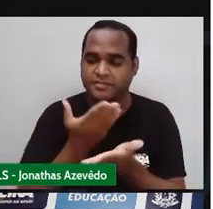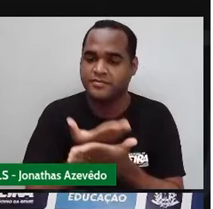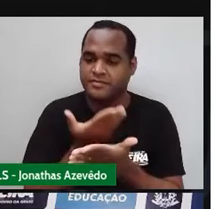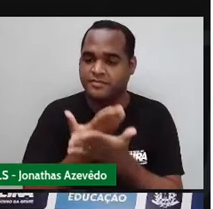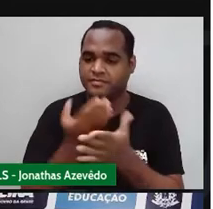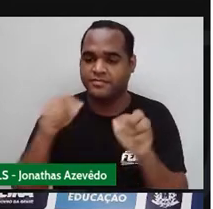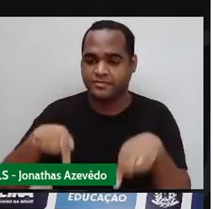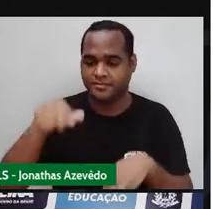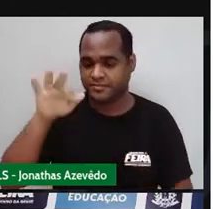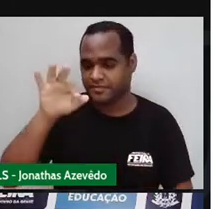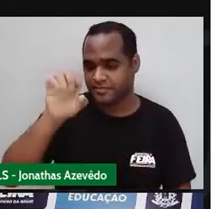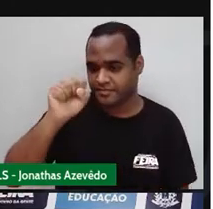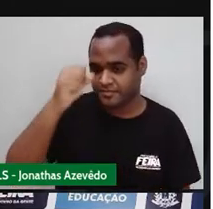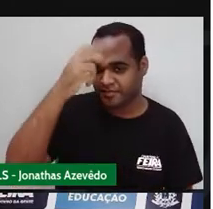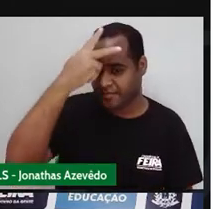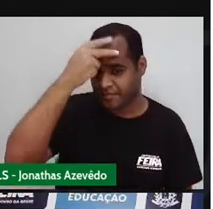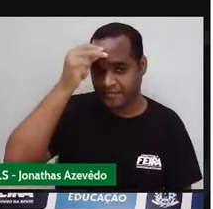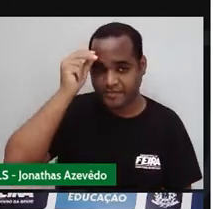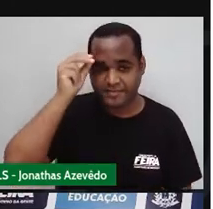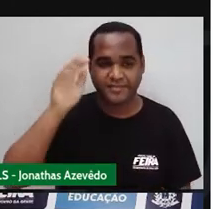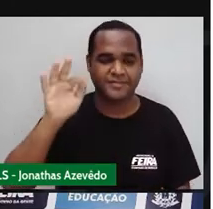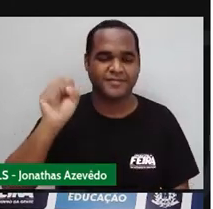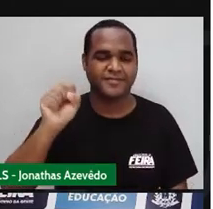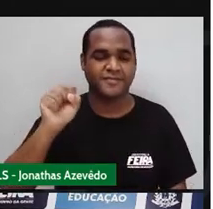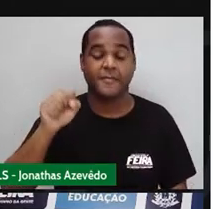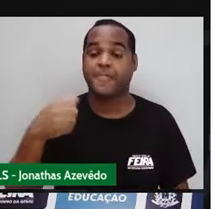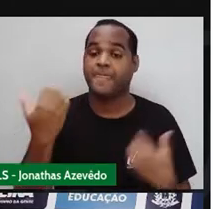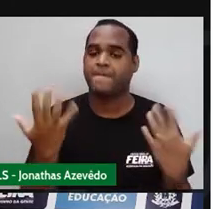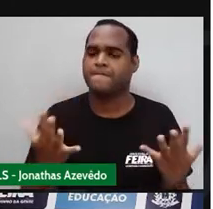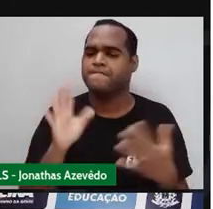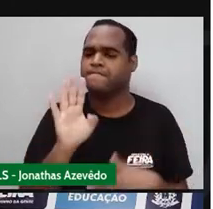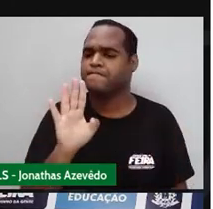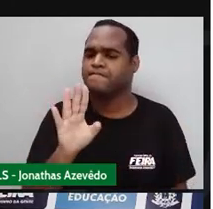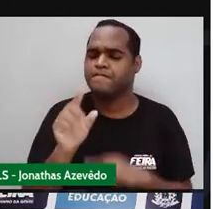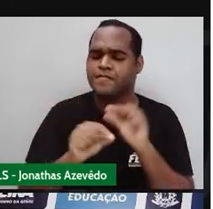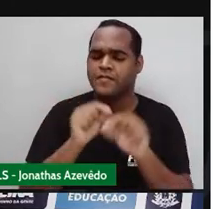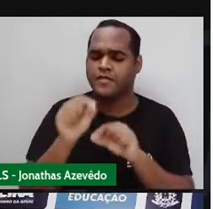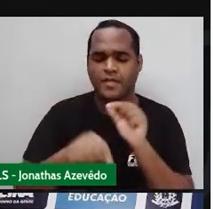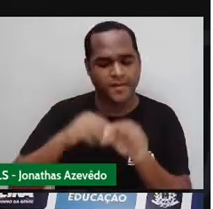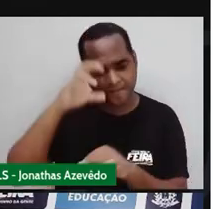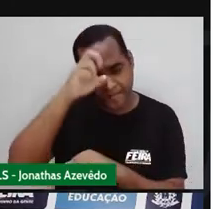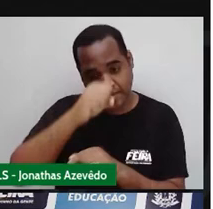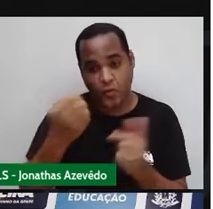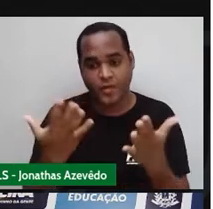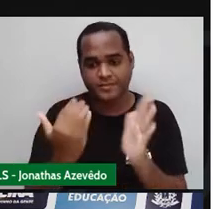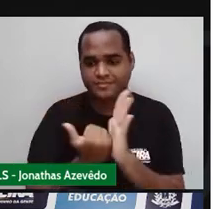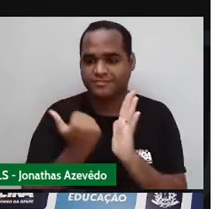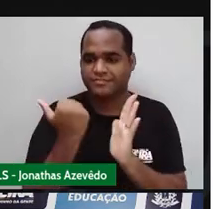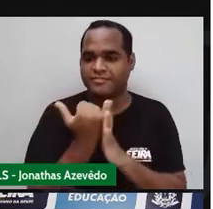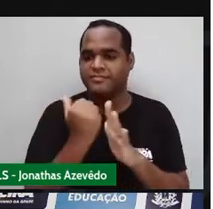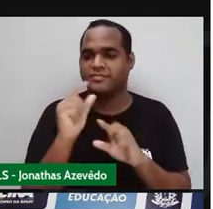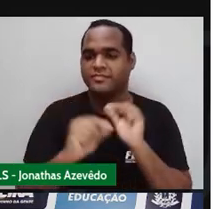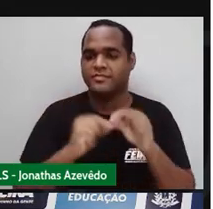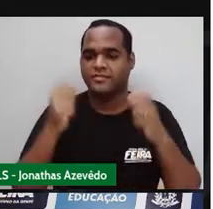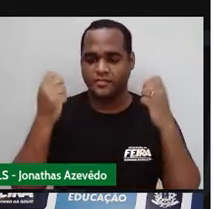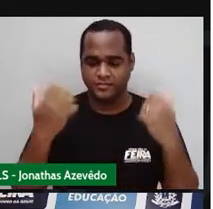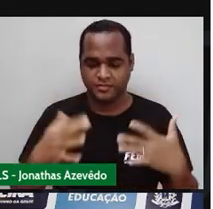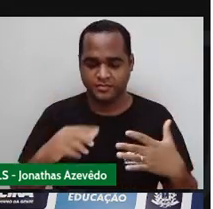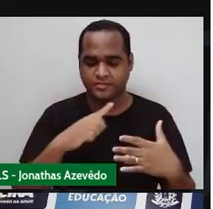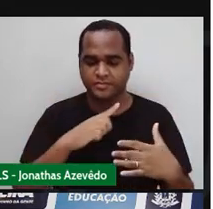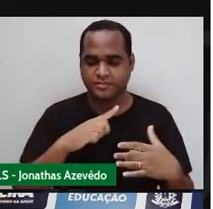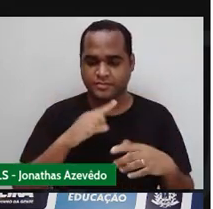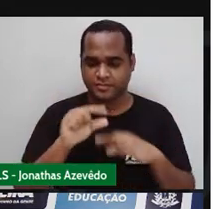de Feira de Santana. Tá bom? Mas o é que a gente vai aprender nessa aula? Está aí na tela. gente vai aprender a